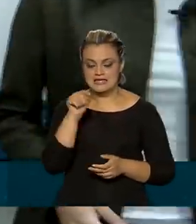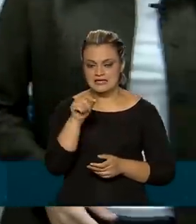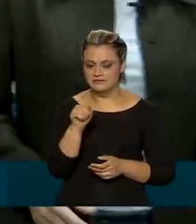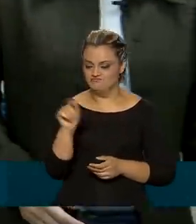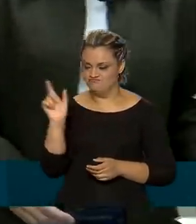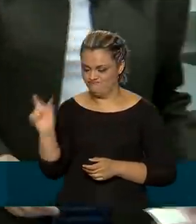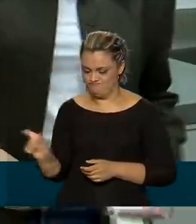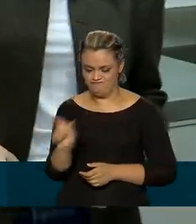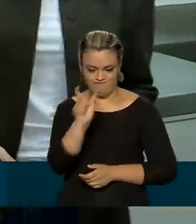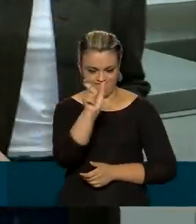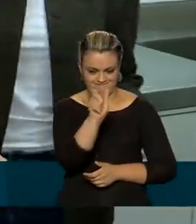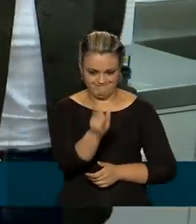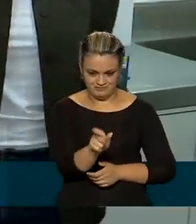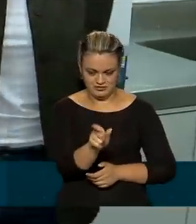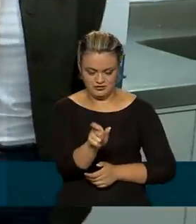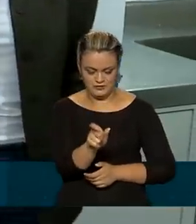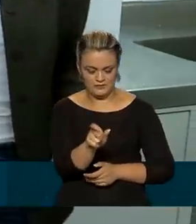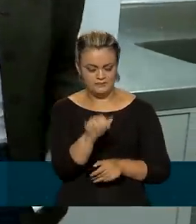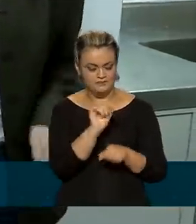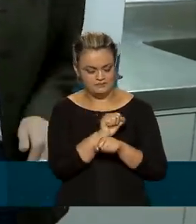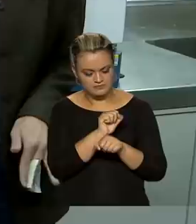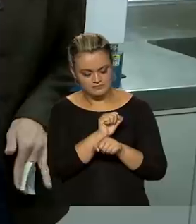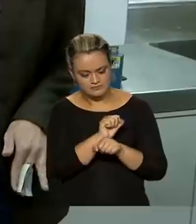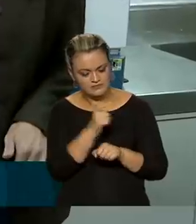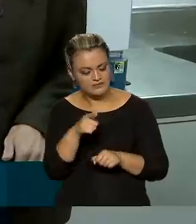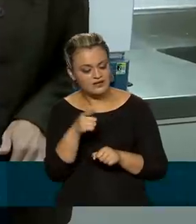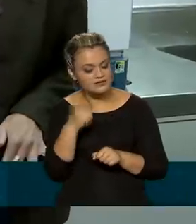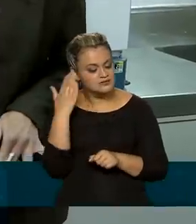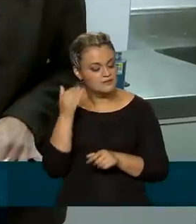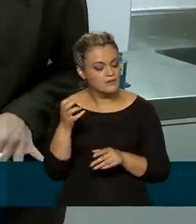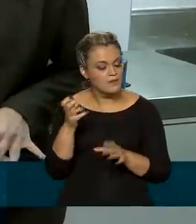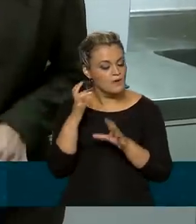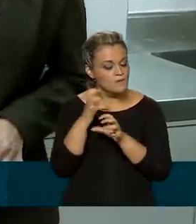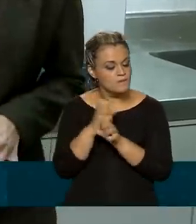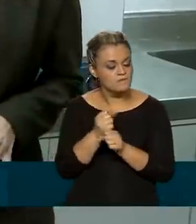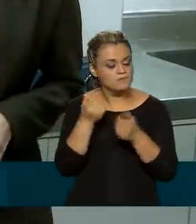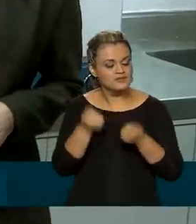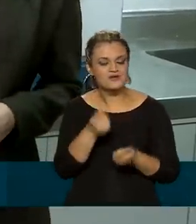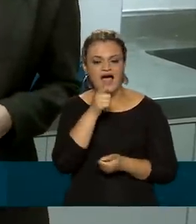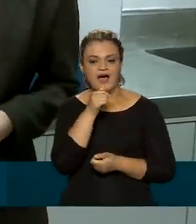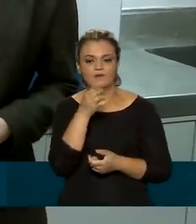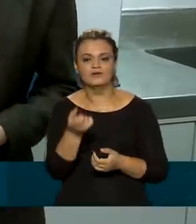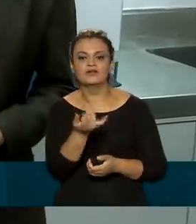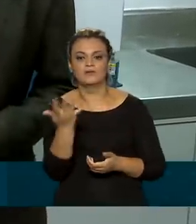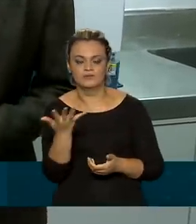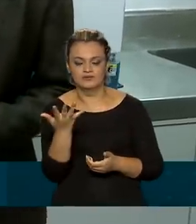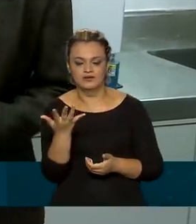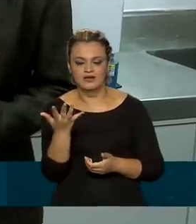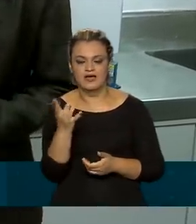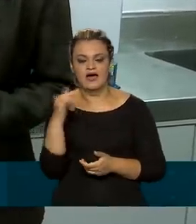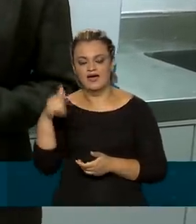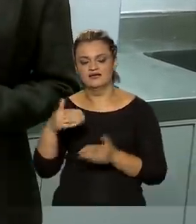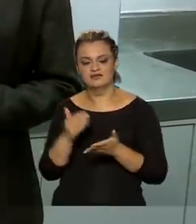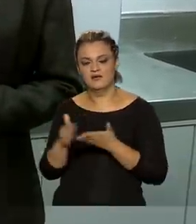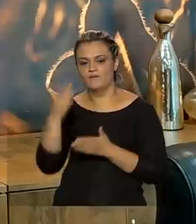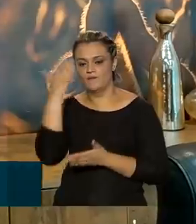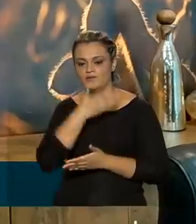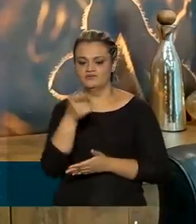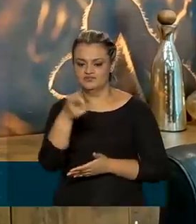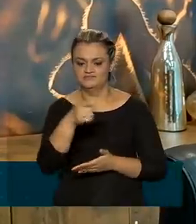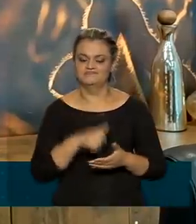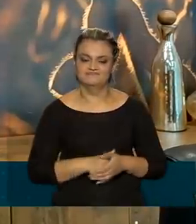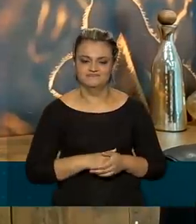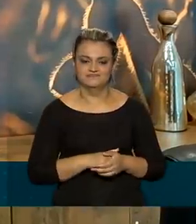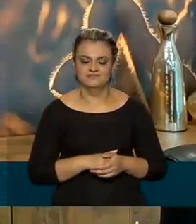colocada no equipamento e em poucos instantes é calculada a quantidade de água. Em seguida, sai um comprovante como esse.